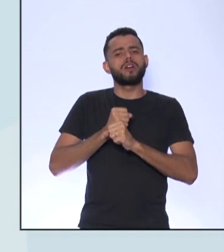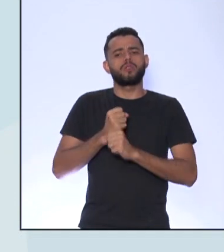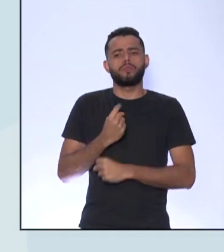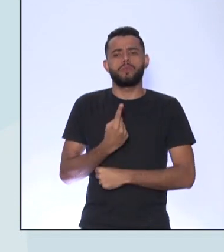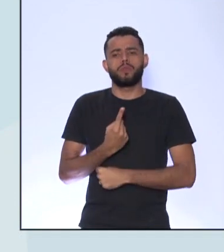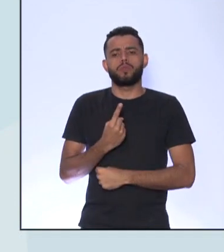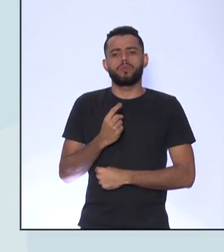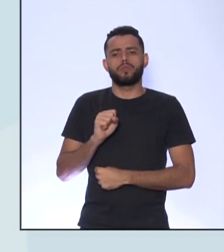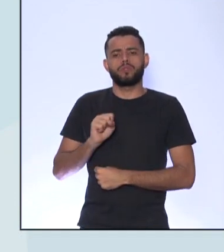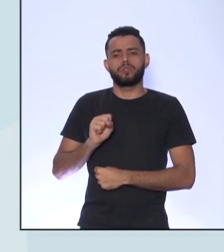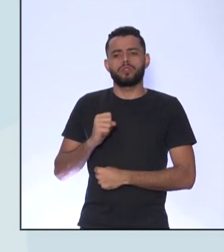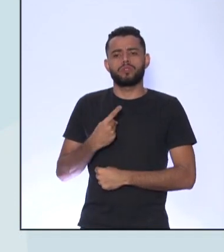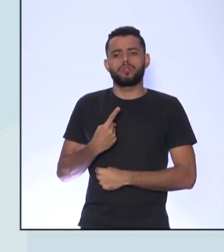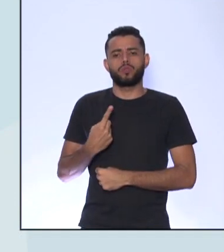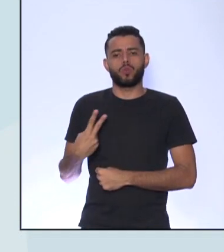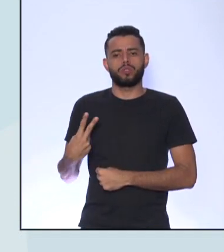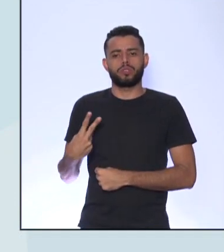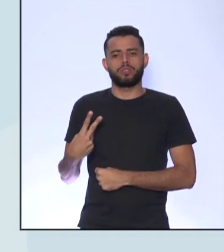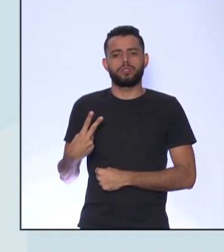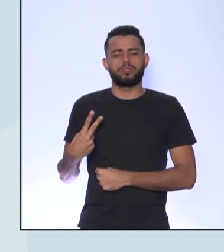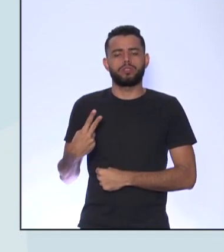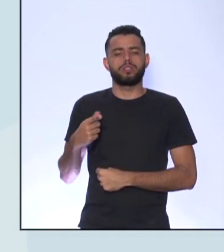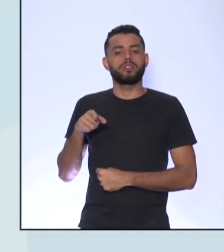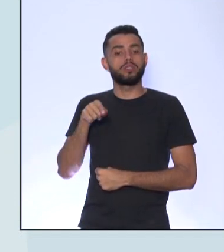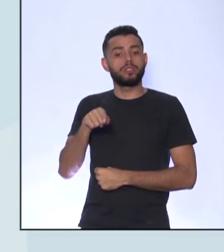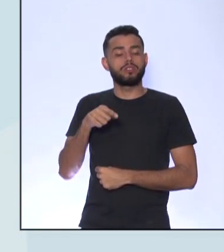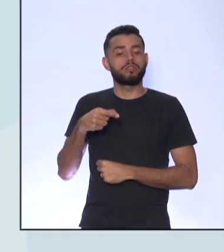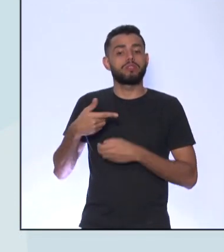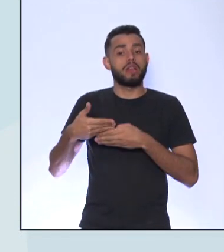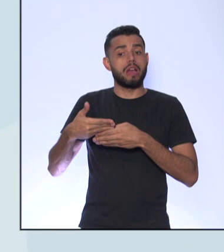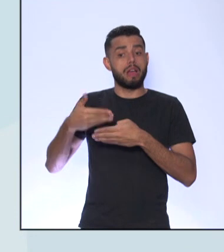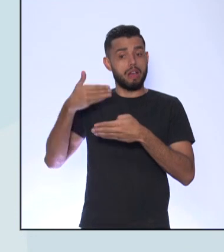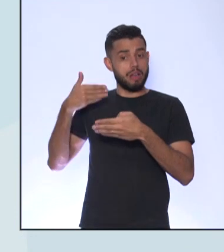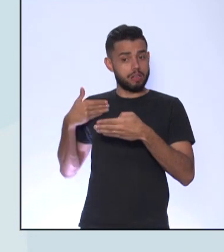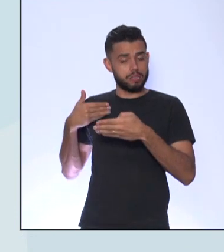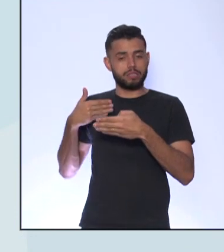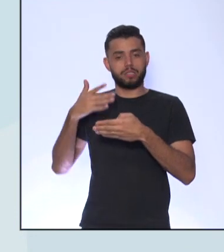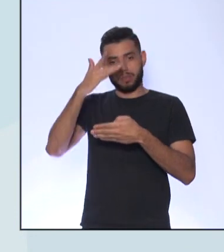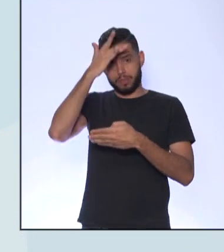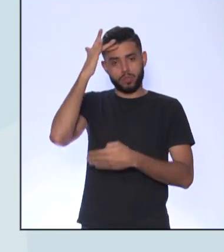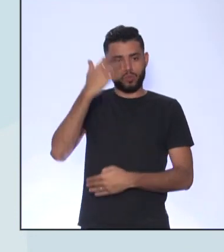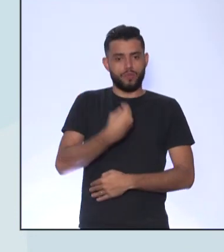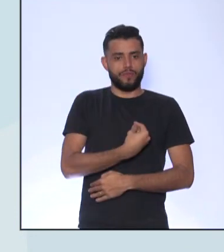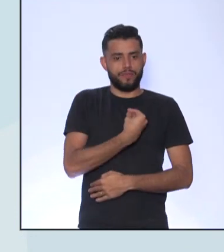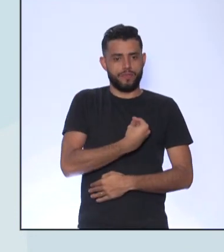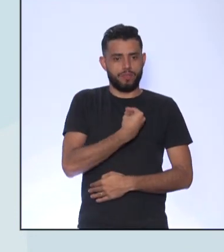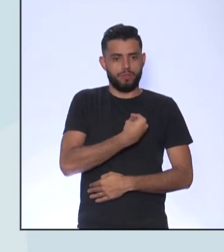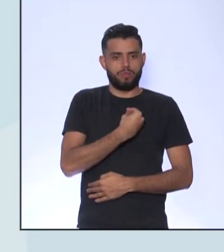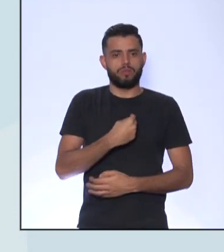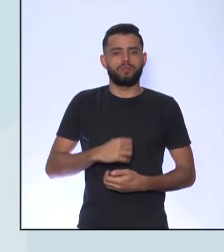Bem posterior Ao período Que essas pessoas viveram Então é chamado De